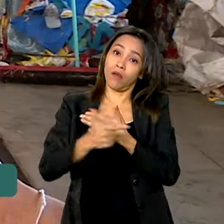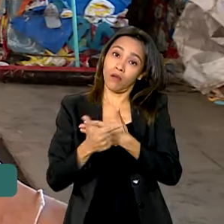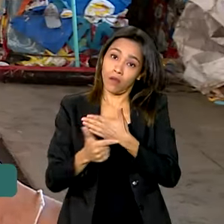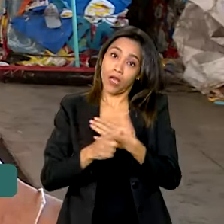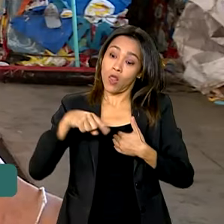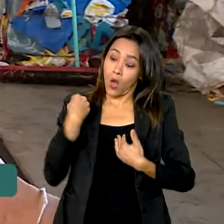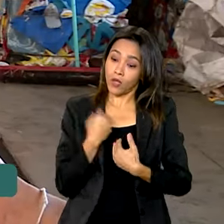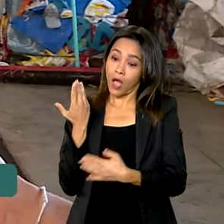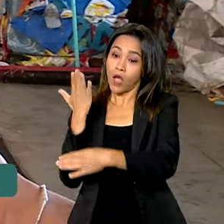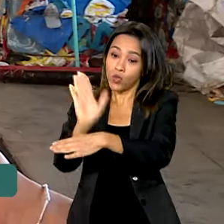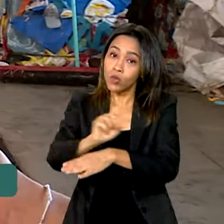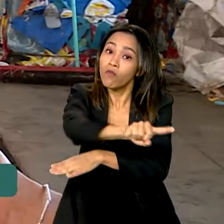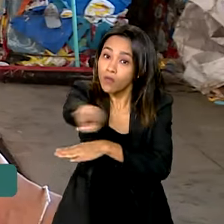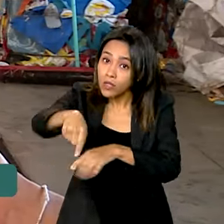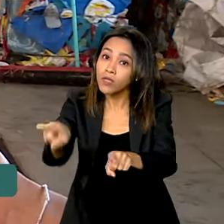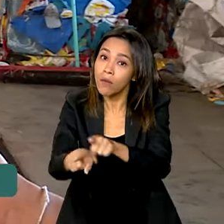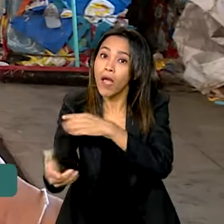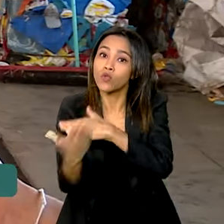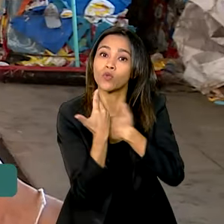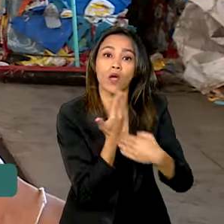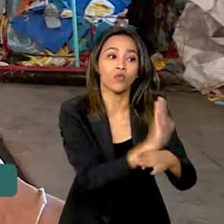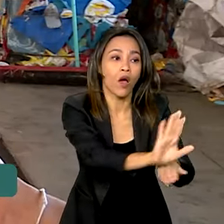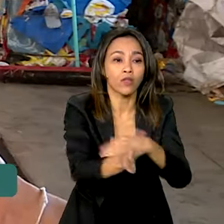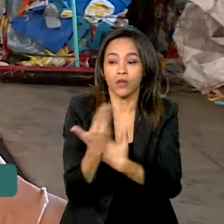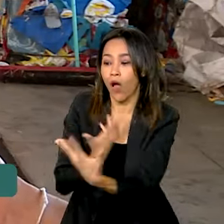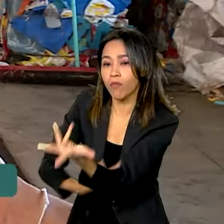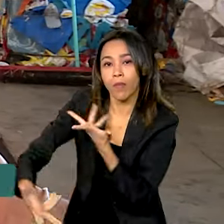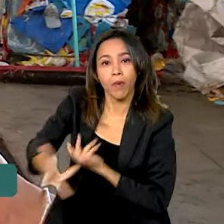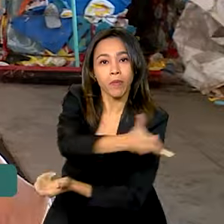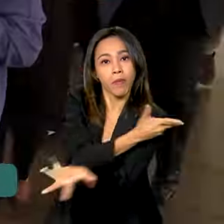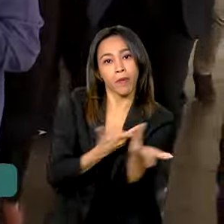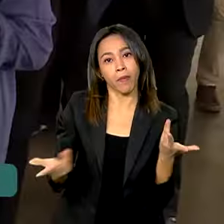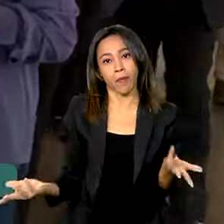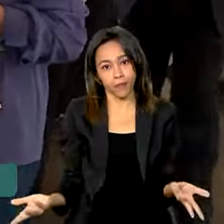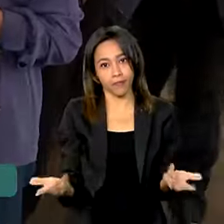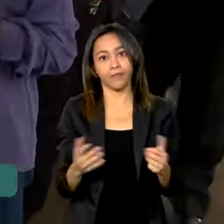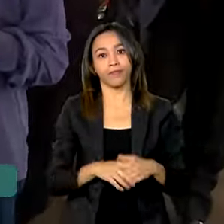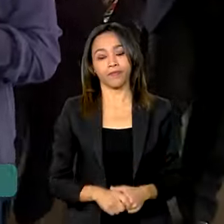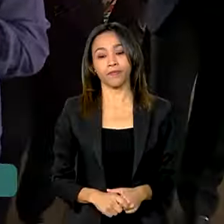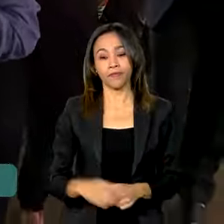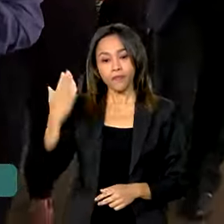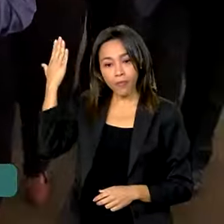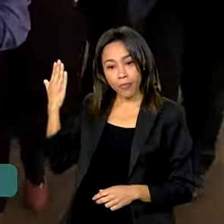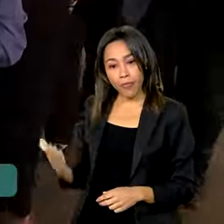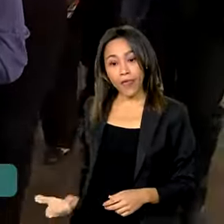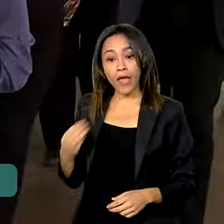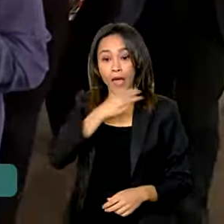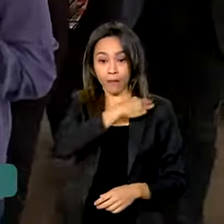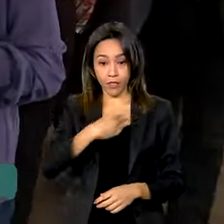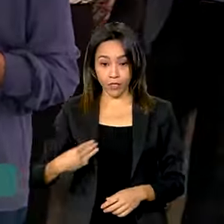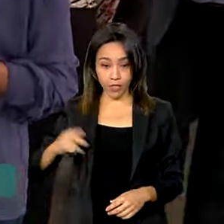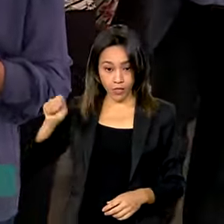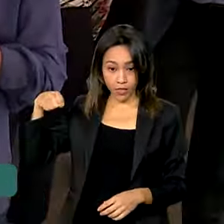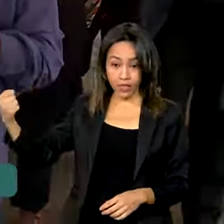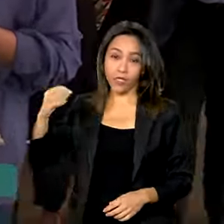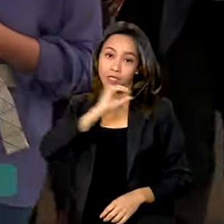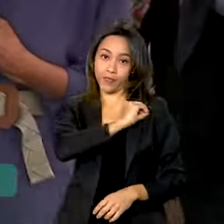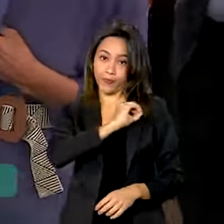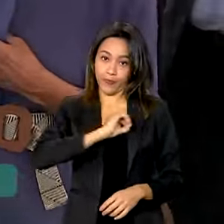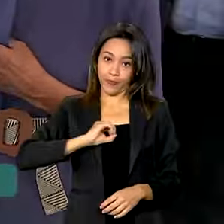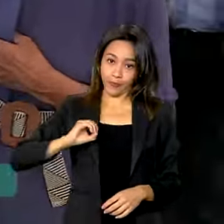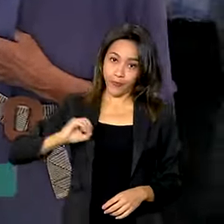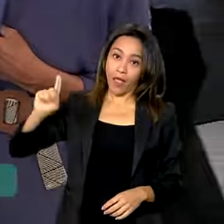da solução, você é parte da solução. Todos nós somos parte da solução enquanto consumidores. A ministra do Meio Ambiente e Mudança do Clima e a